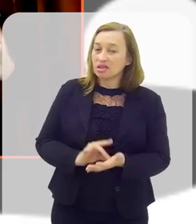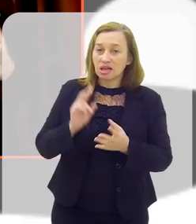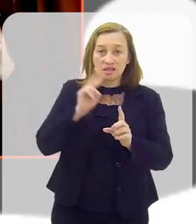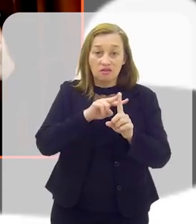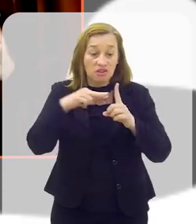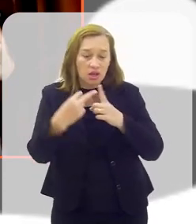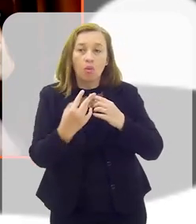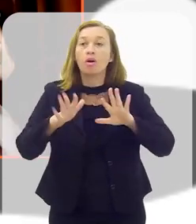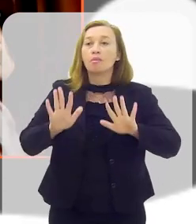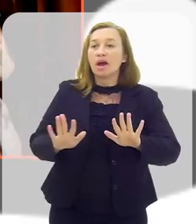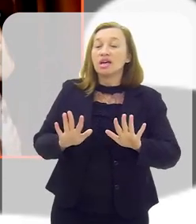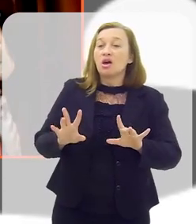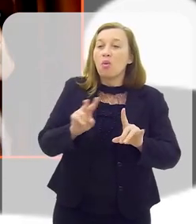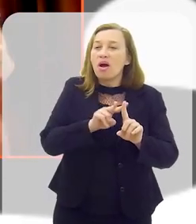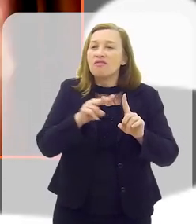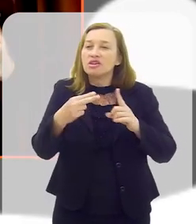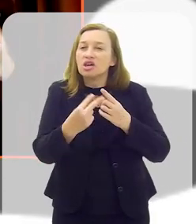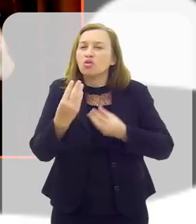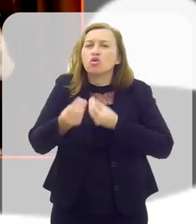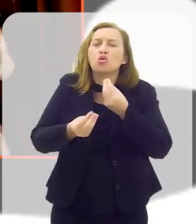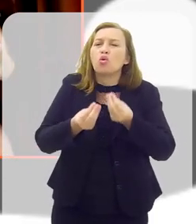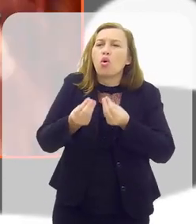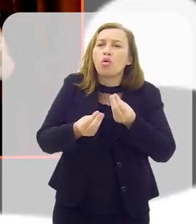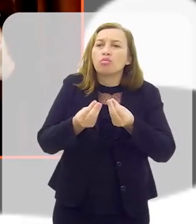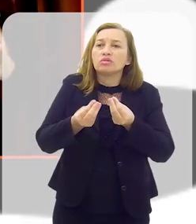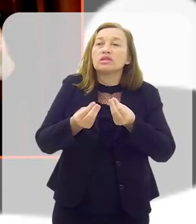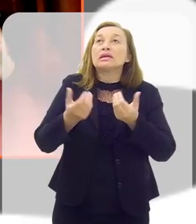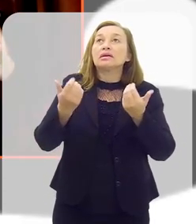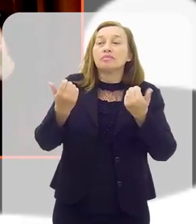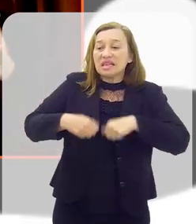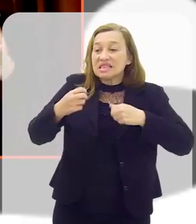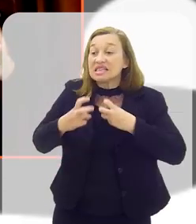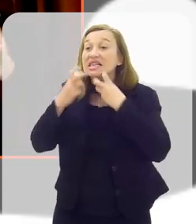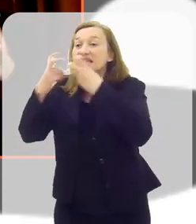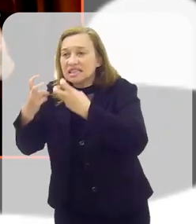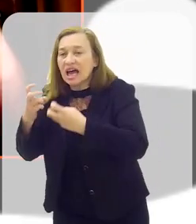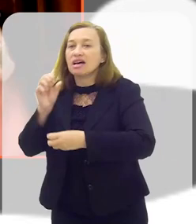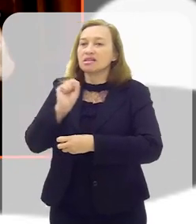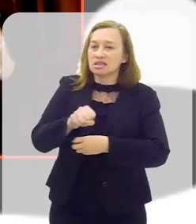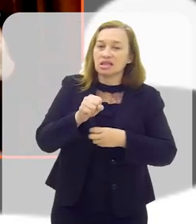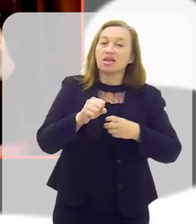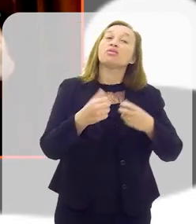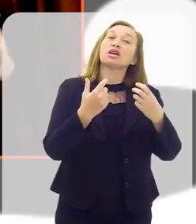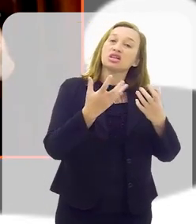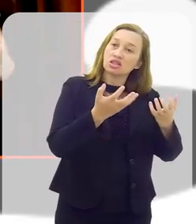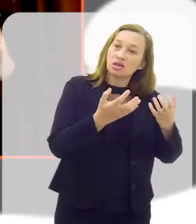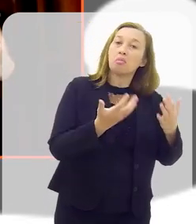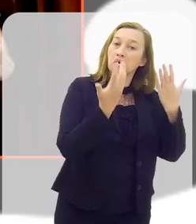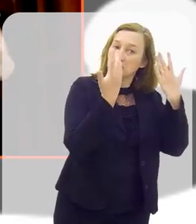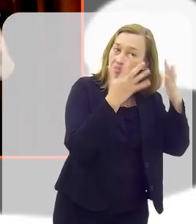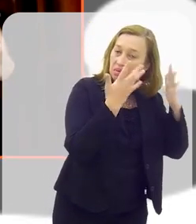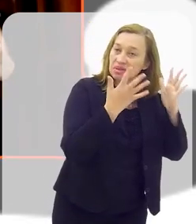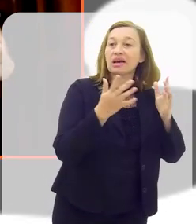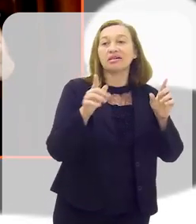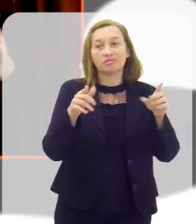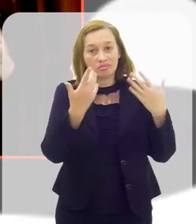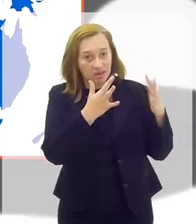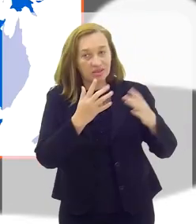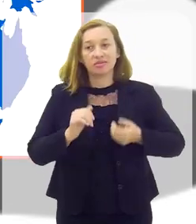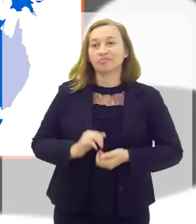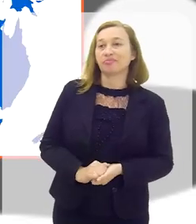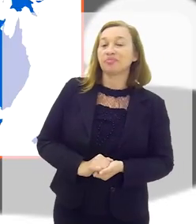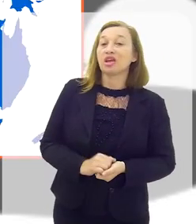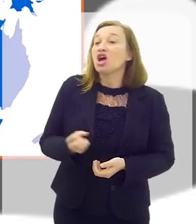essa visão. A nossa visão é uma visão de quando a gente tem que gritar, a gente grita. Quando a gente tem que elogiar, a gente elogia.